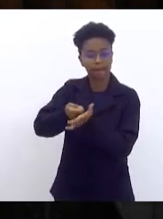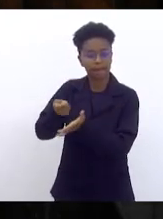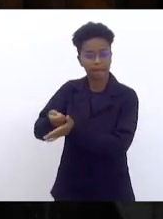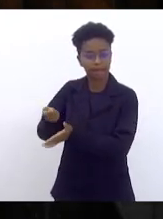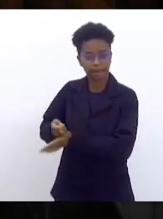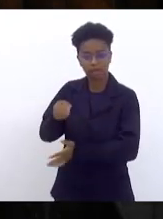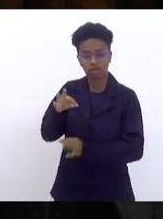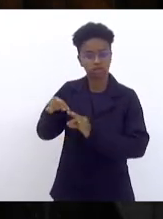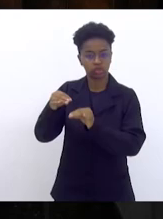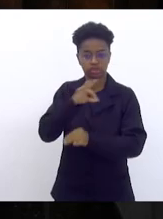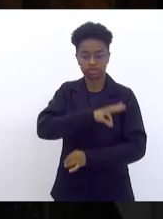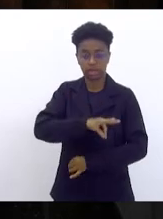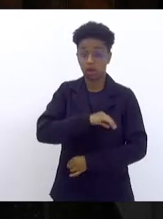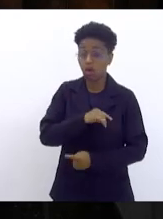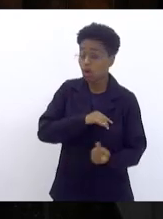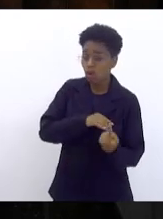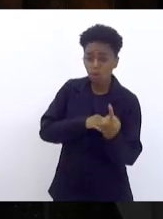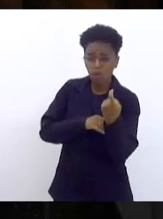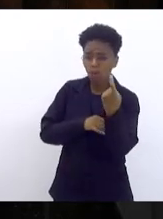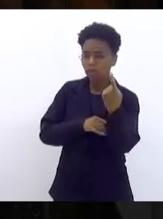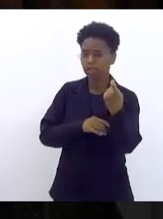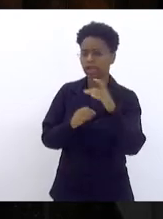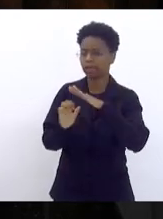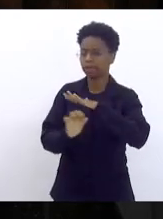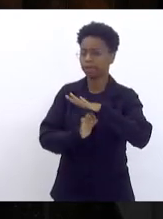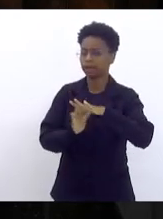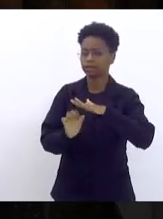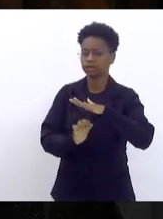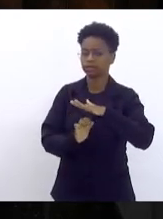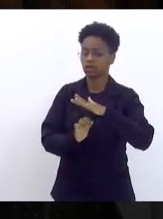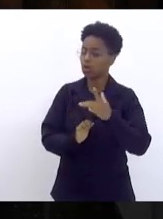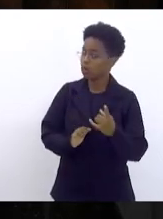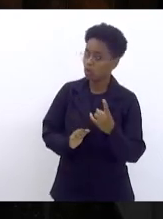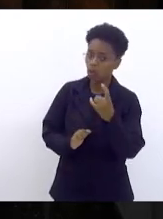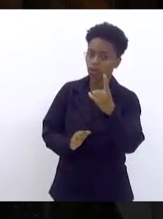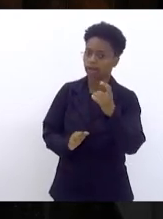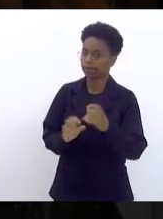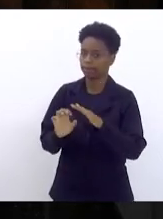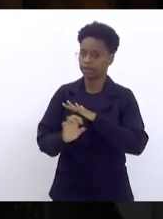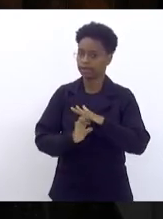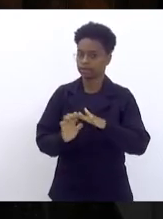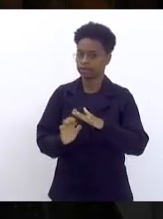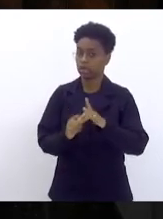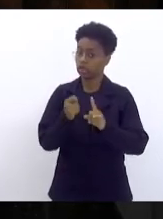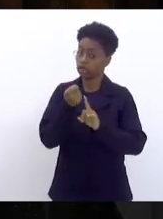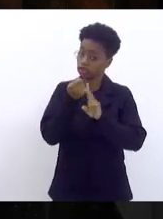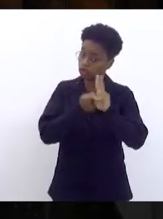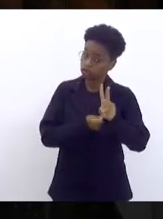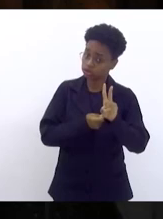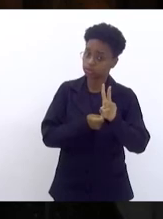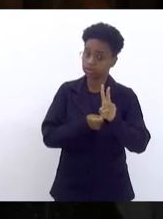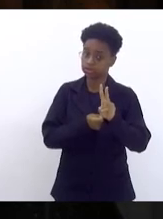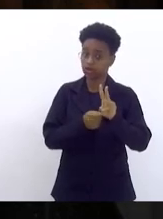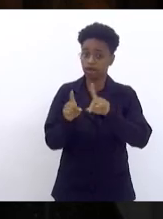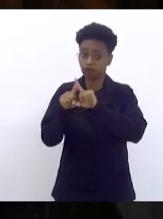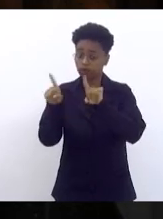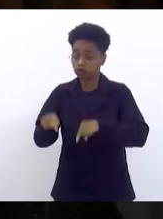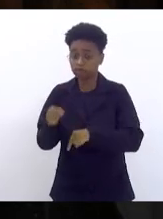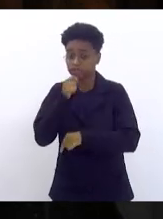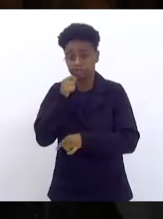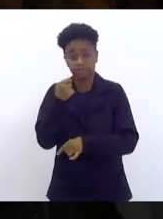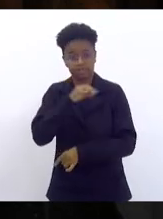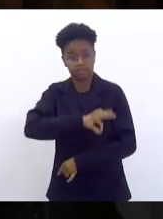é a única empresa, presidente, que mantém por dois meses os seus funcionários com salário